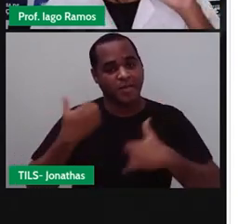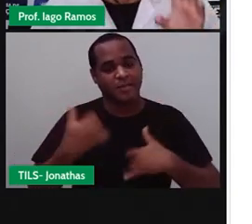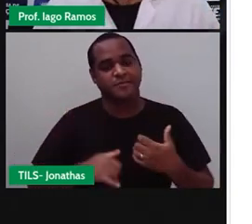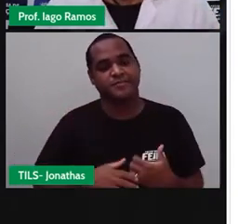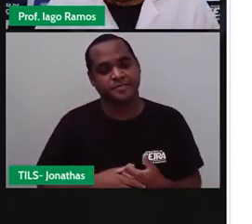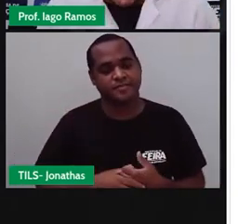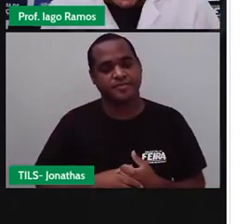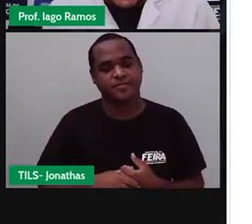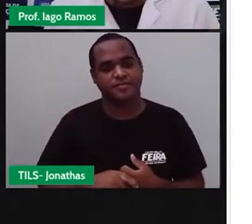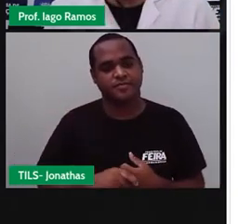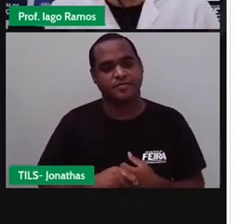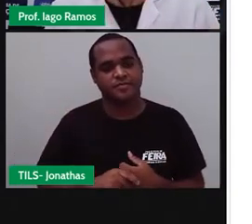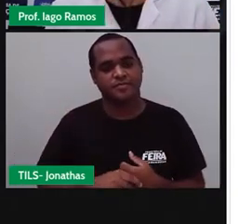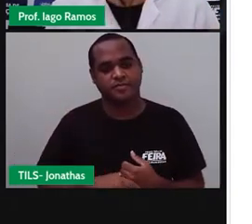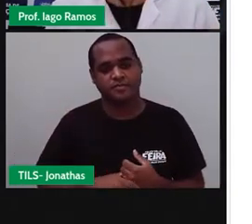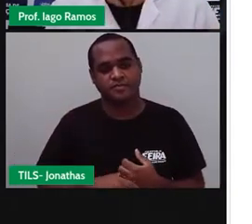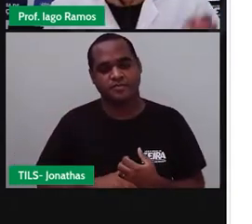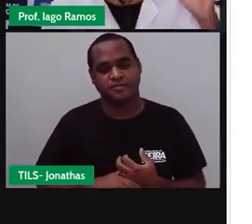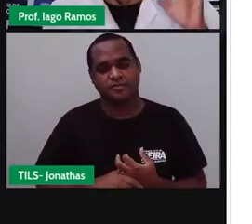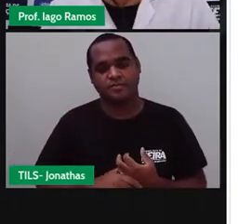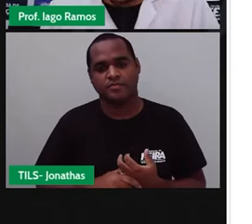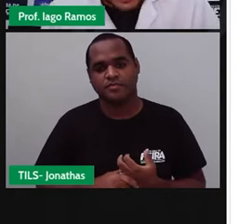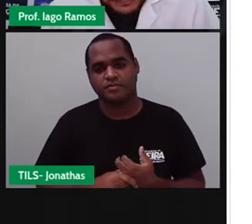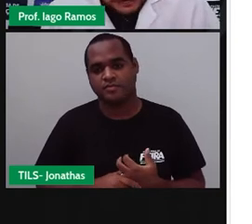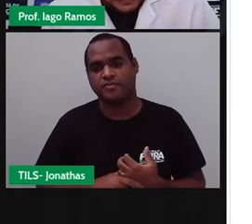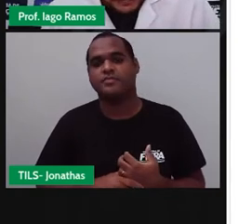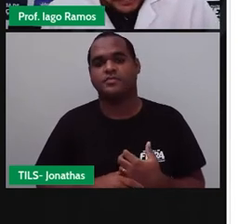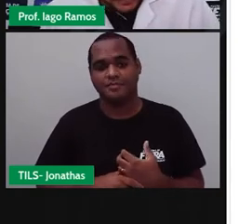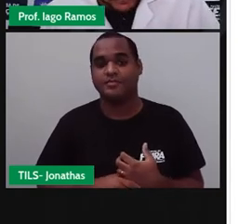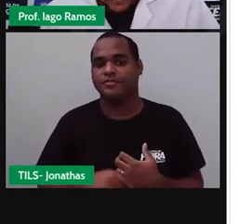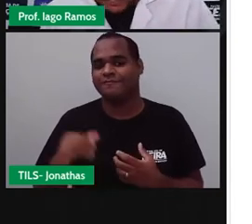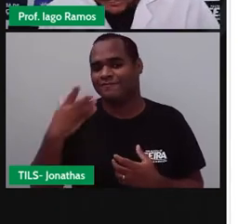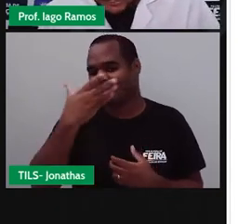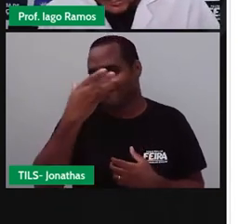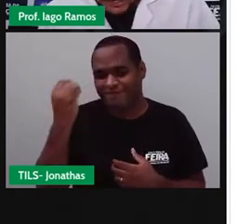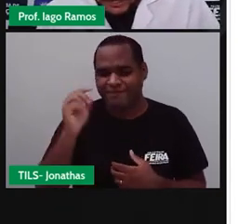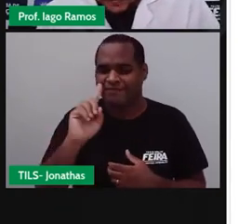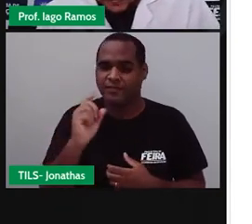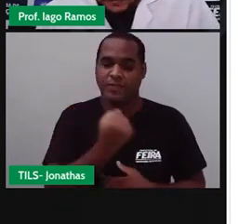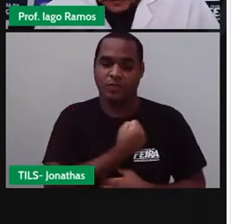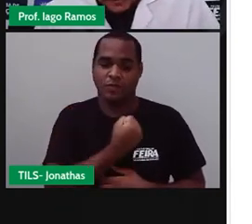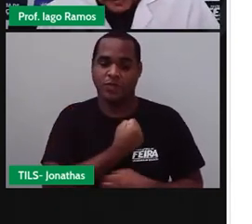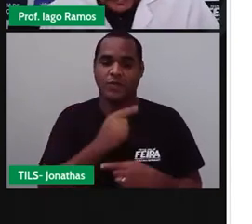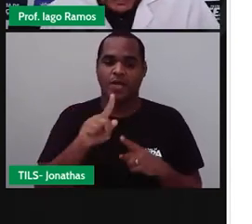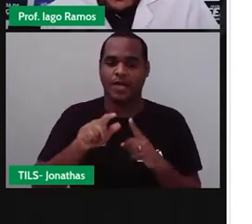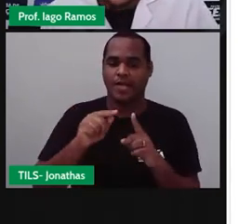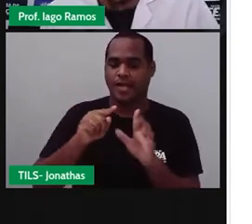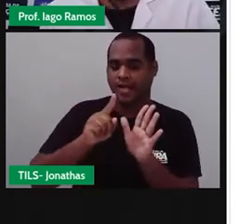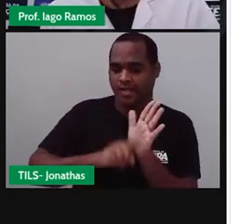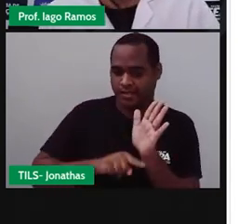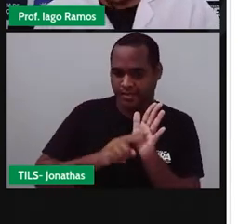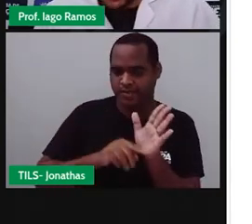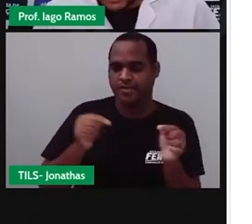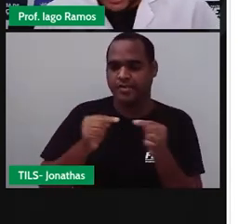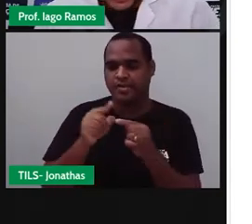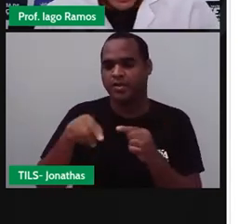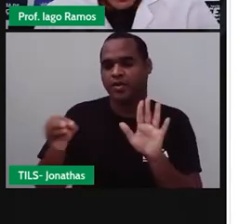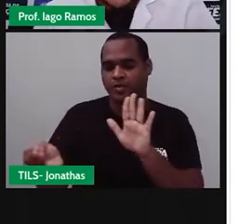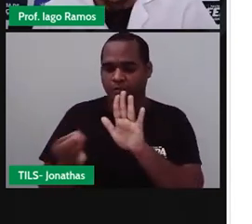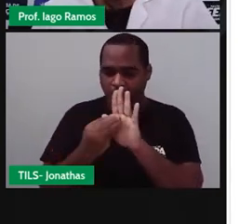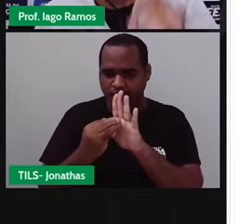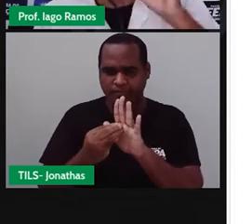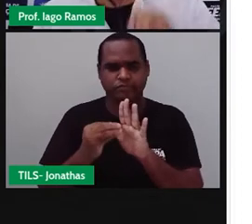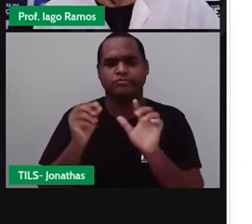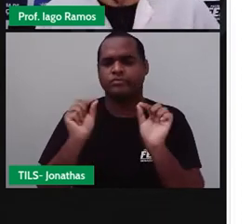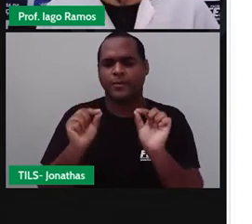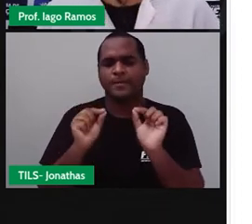é dívida, se é dívida, não esquece, número negativo. Então é isso que a gente vai colocar aqui